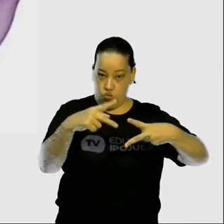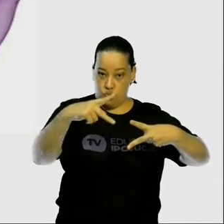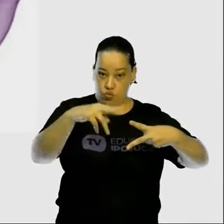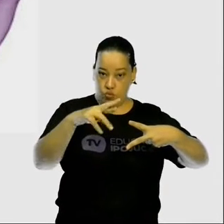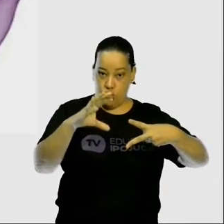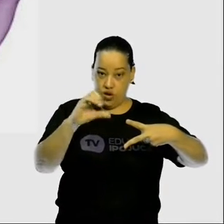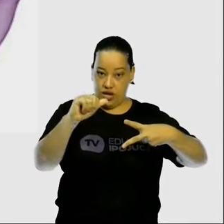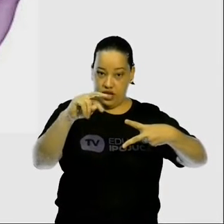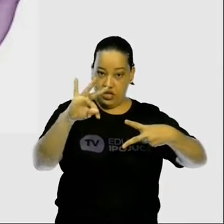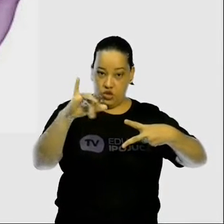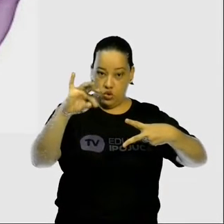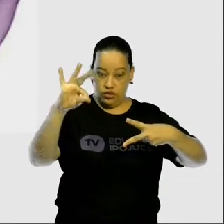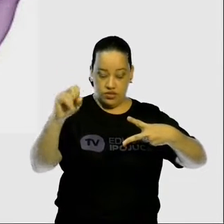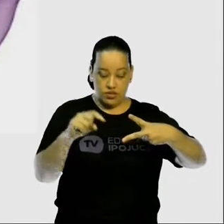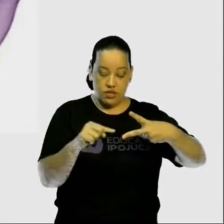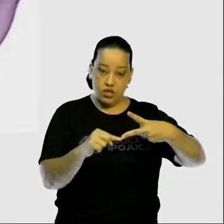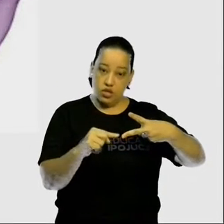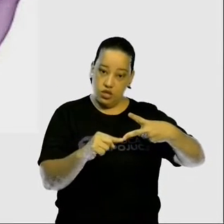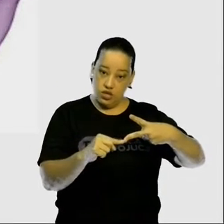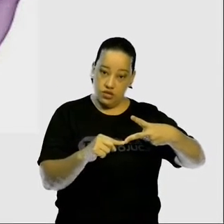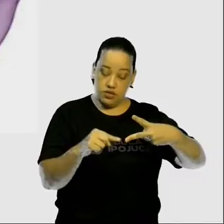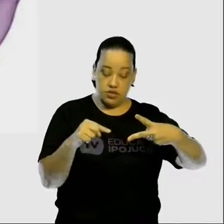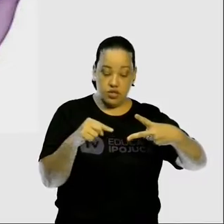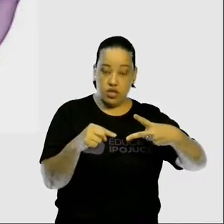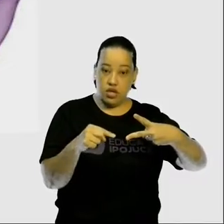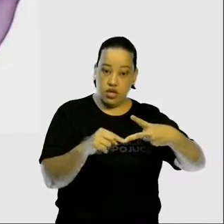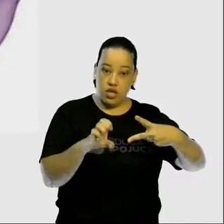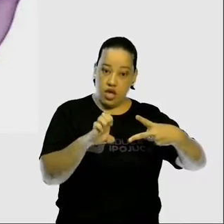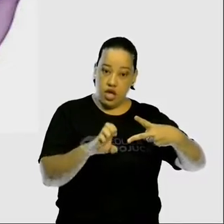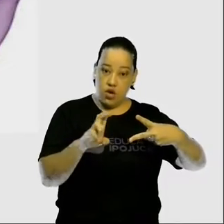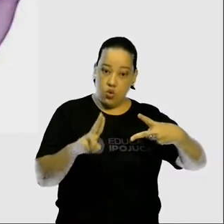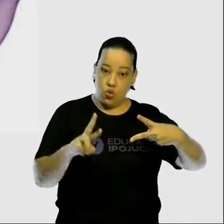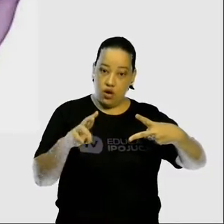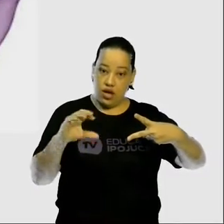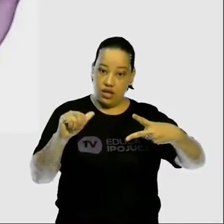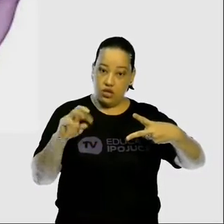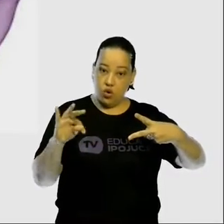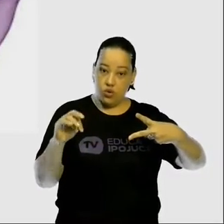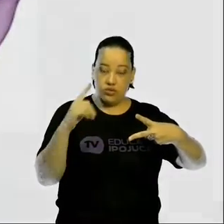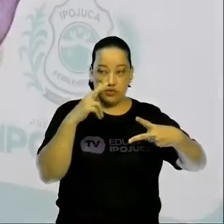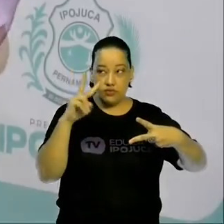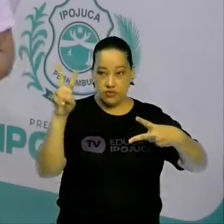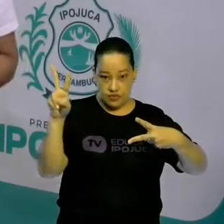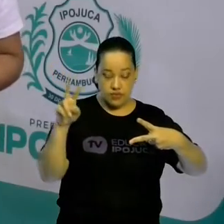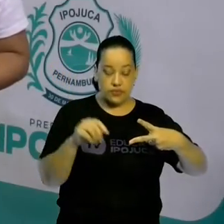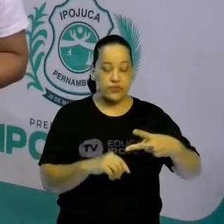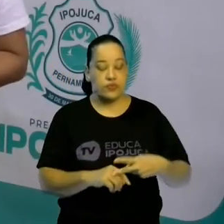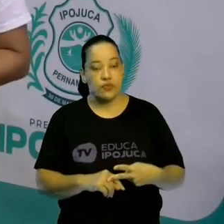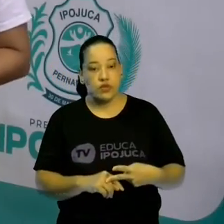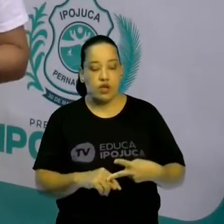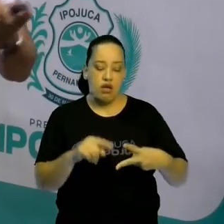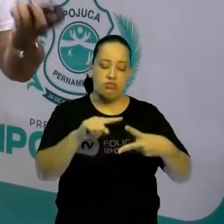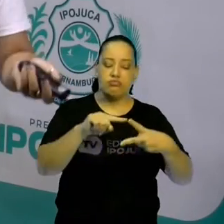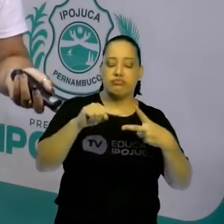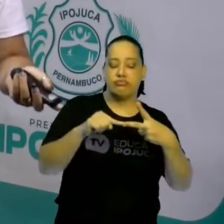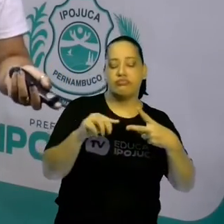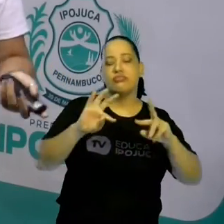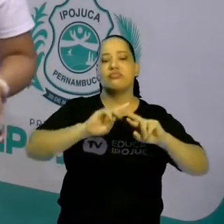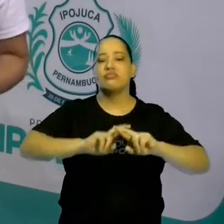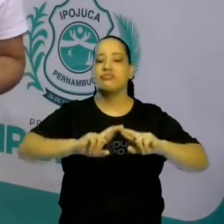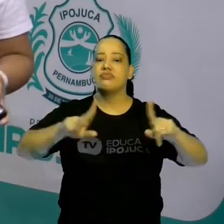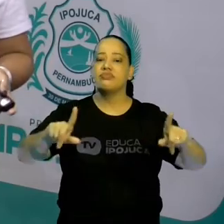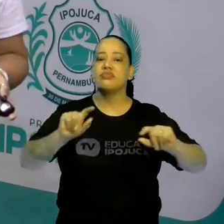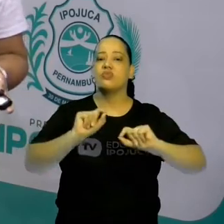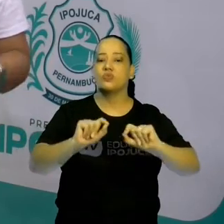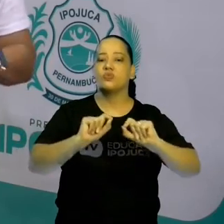e outra que nós chamamos de eucariontes. E qual é a diferença de uma e da